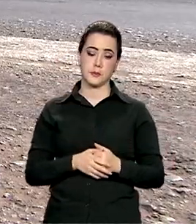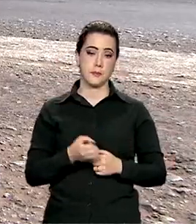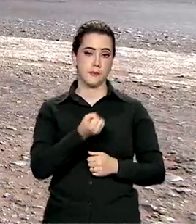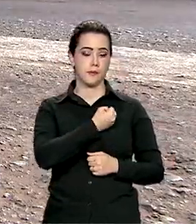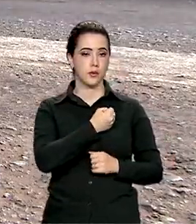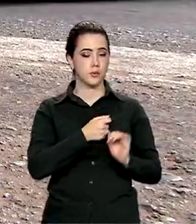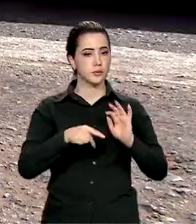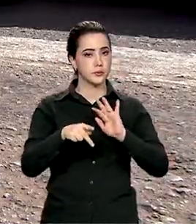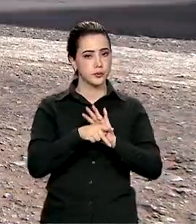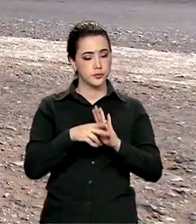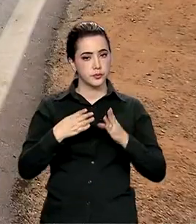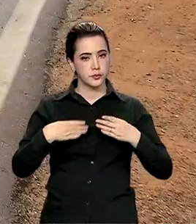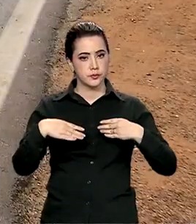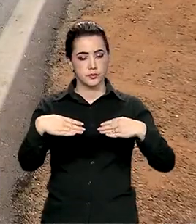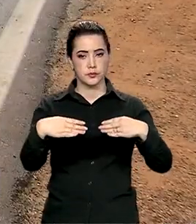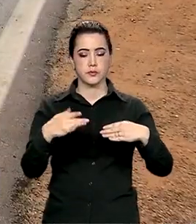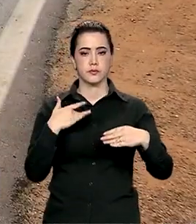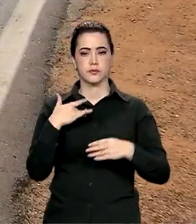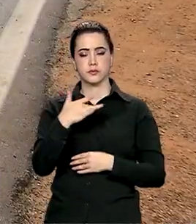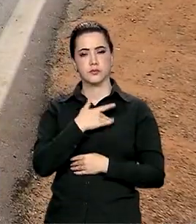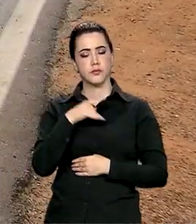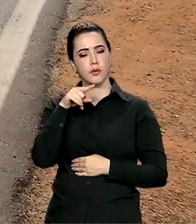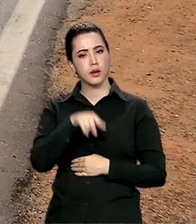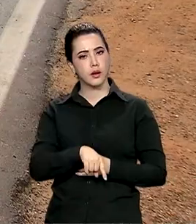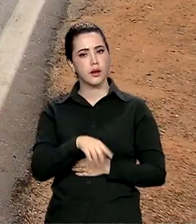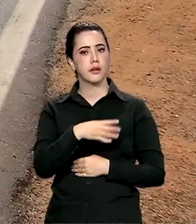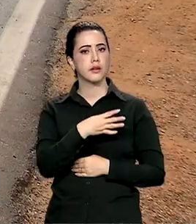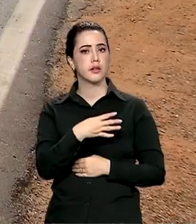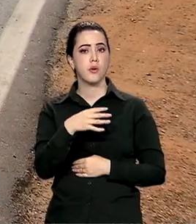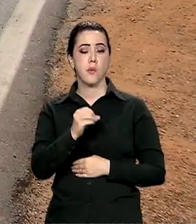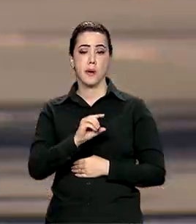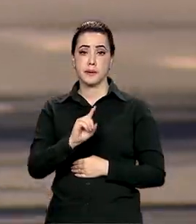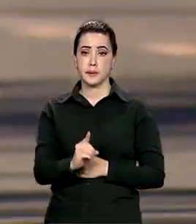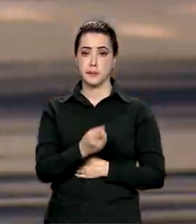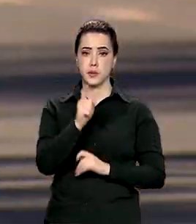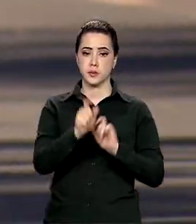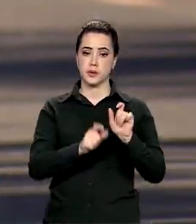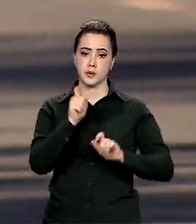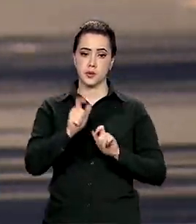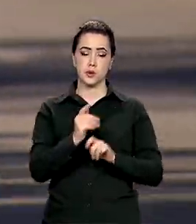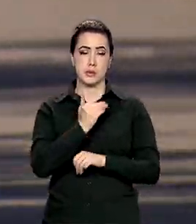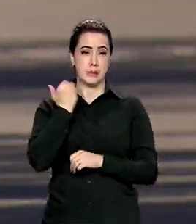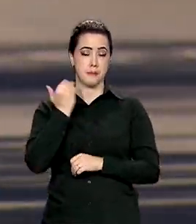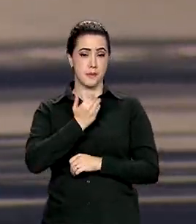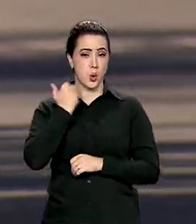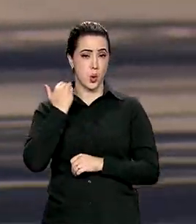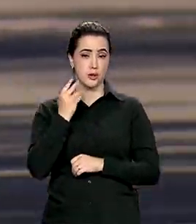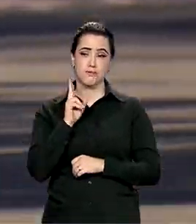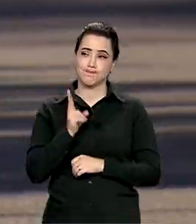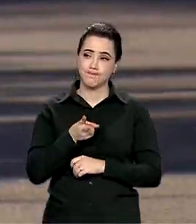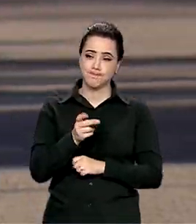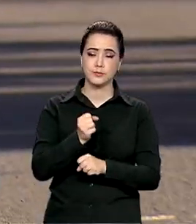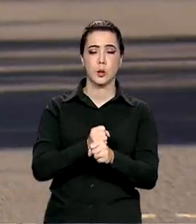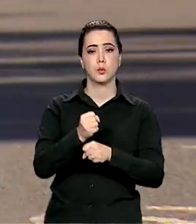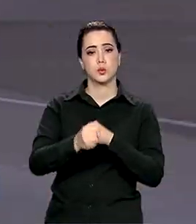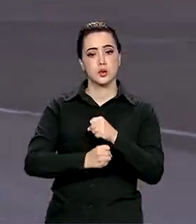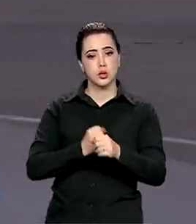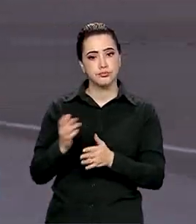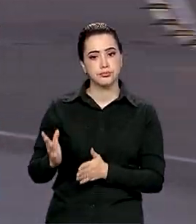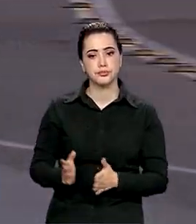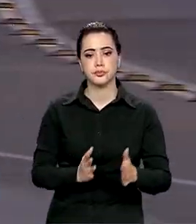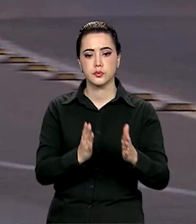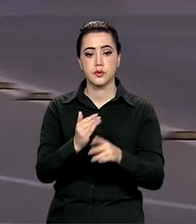do Ministério da Saúde mostram que aqui são 40 mil pessoas que perdem a vida por ano nas vias.